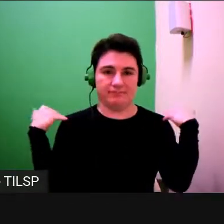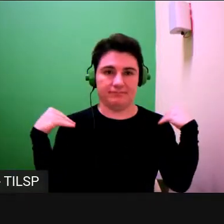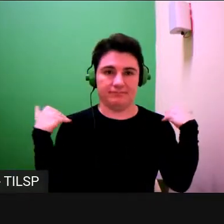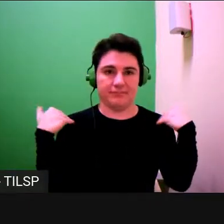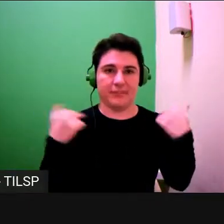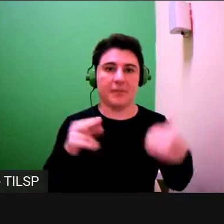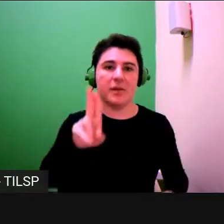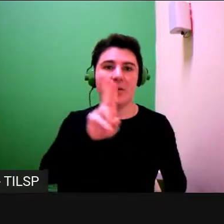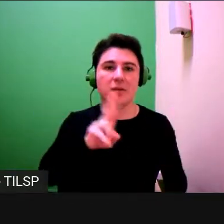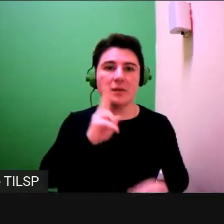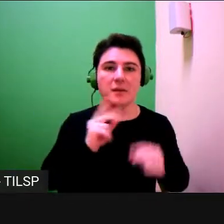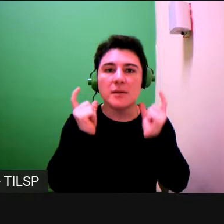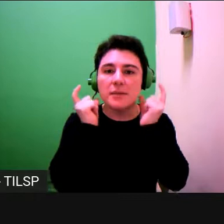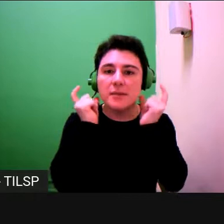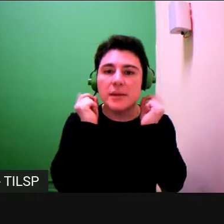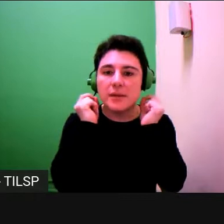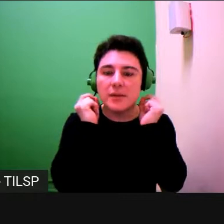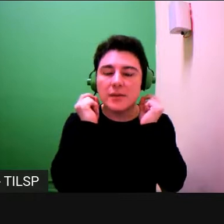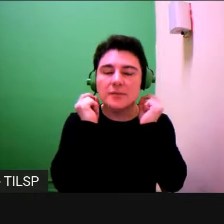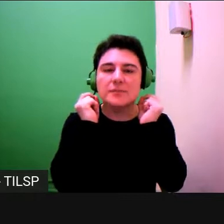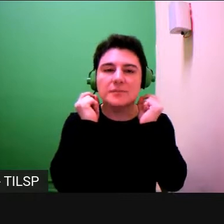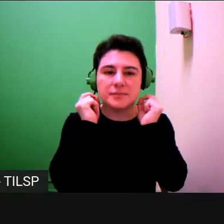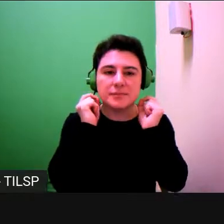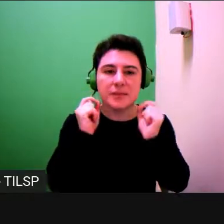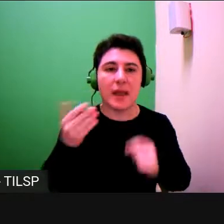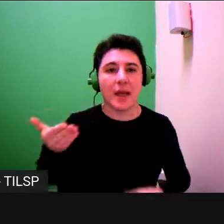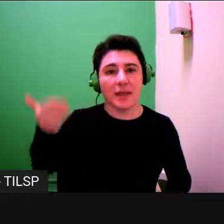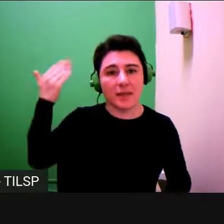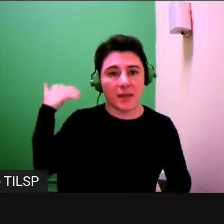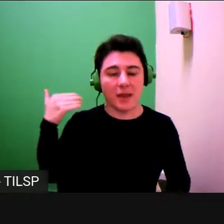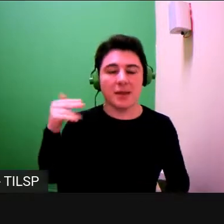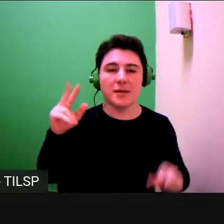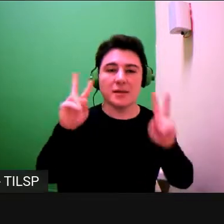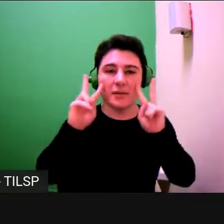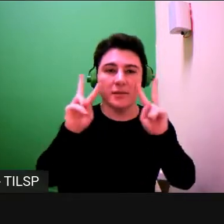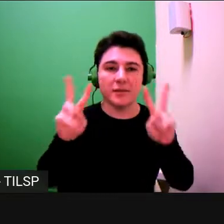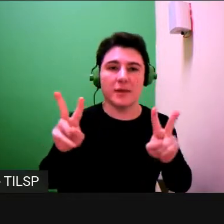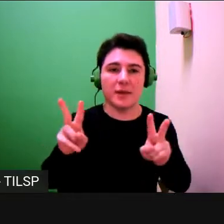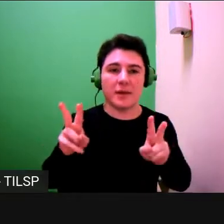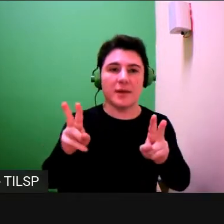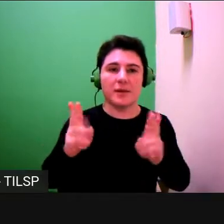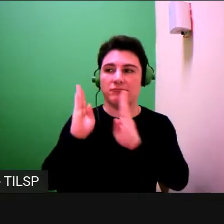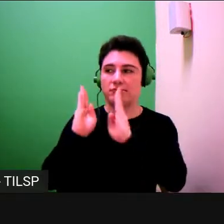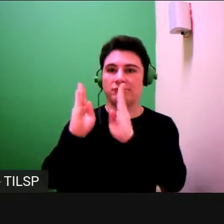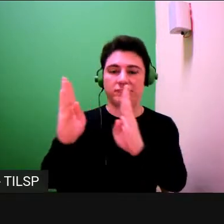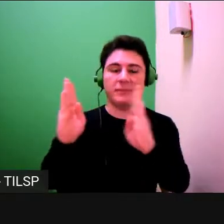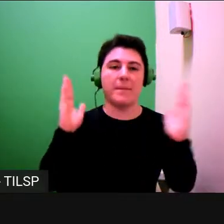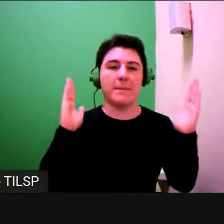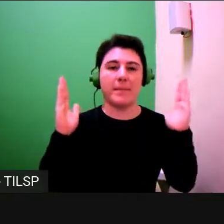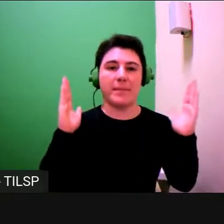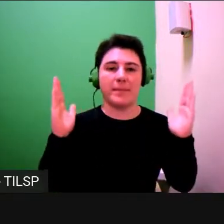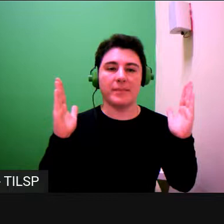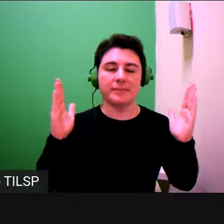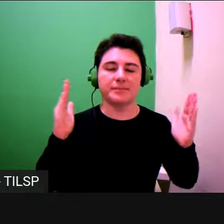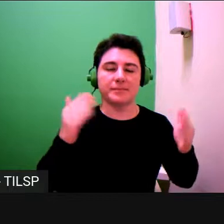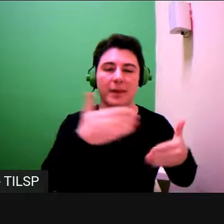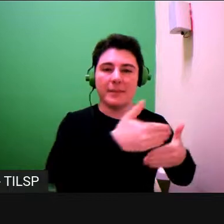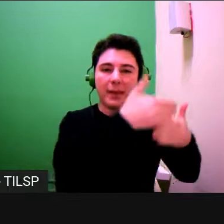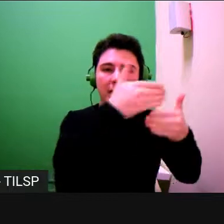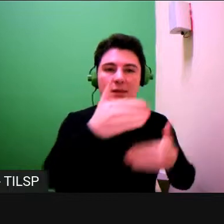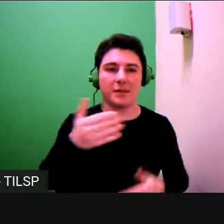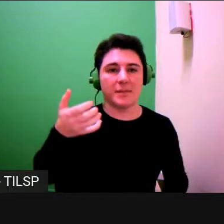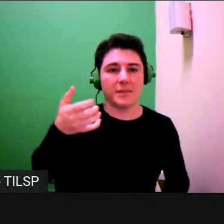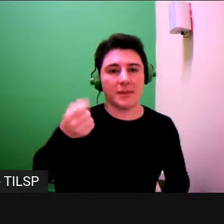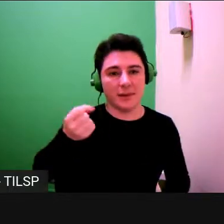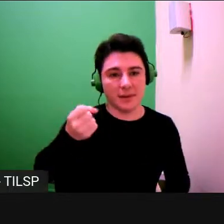estou usando brinco e atrás de mim dá para visualizar um corredor com paredes brancas. Agradeço